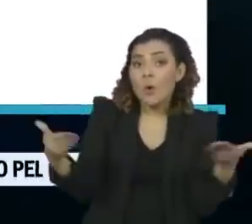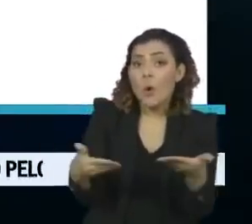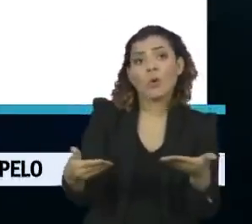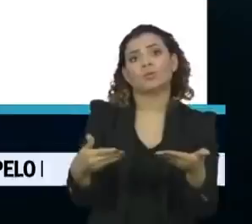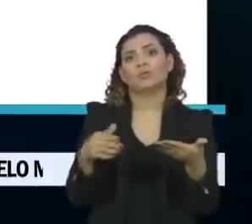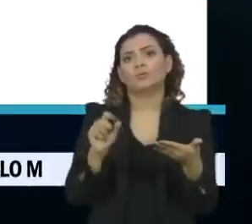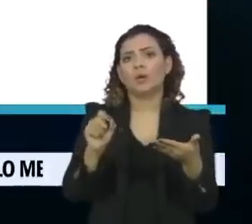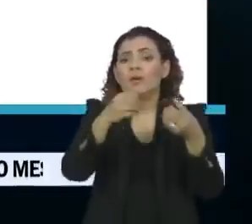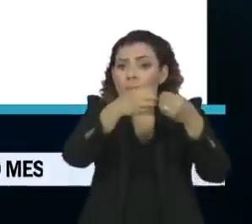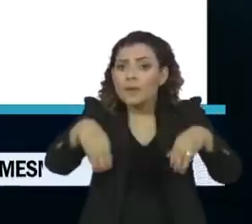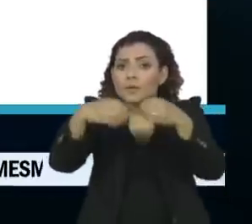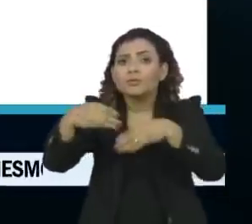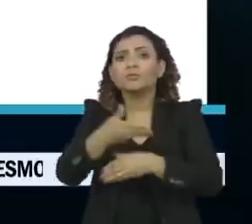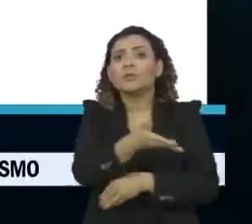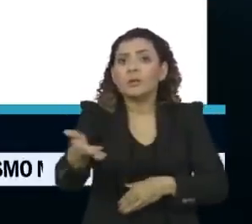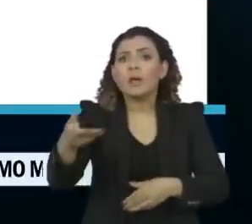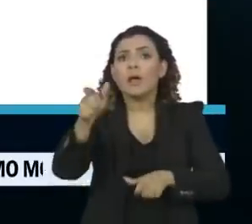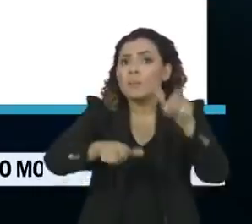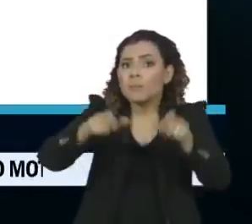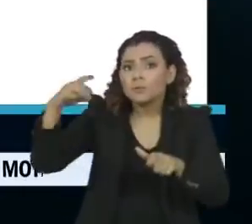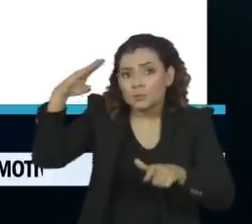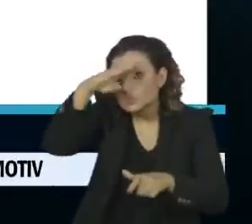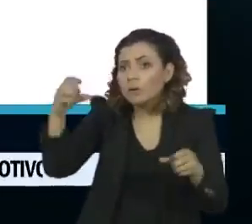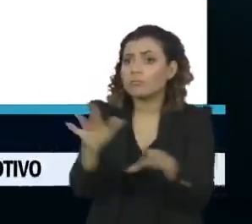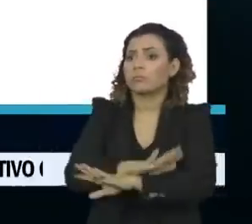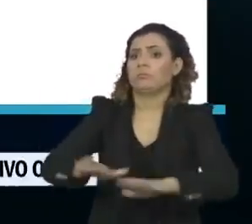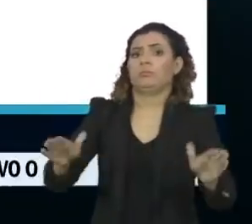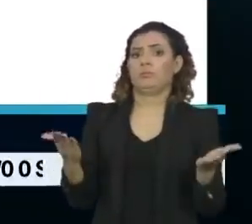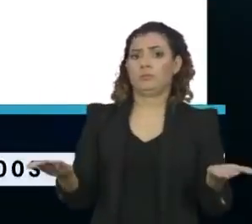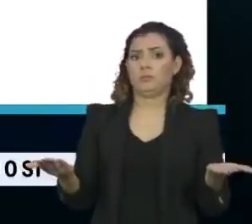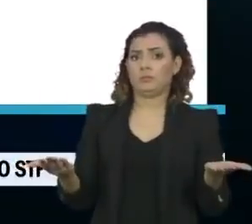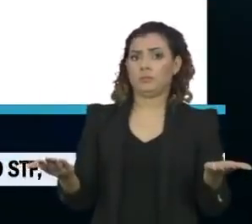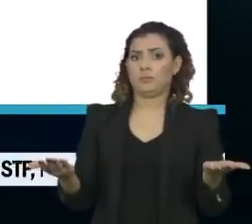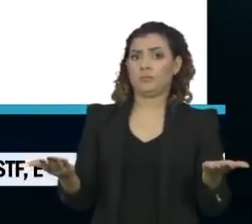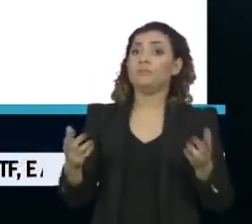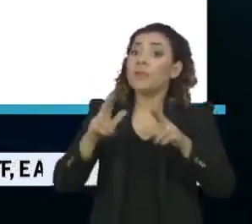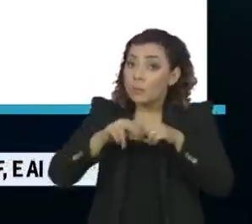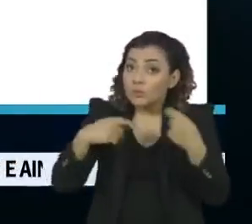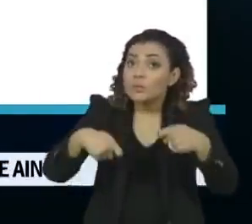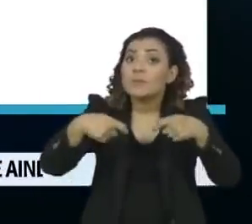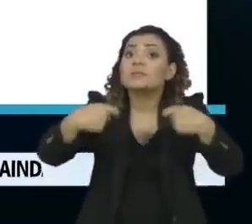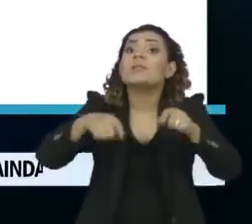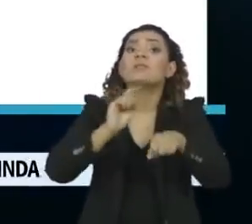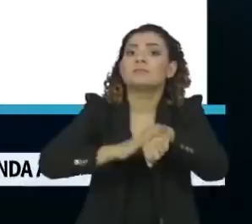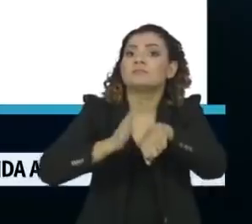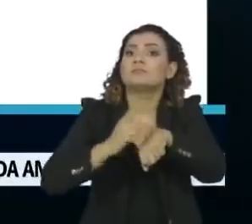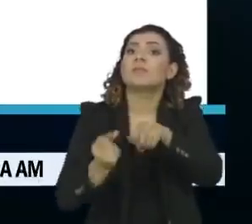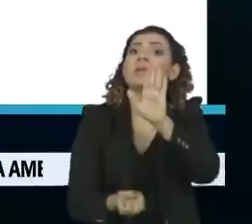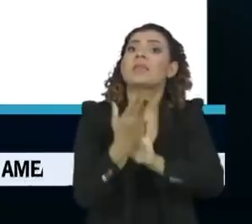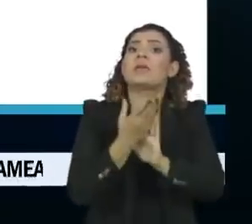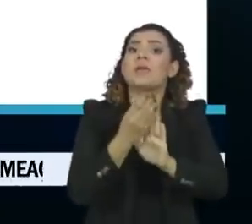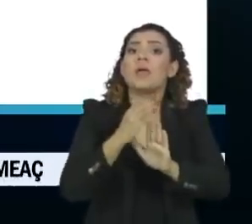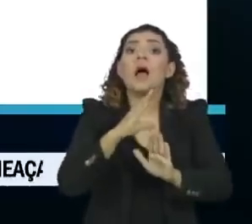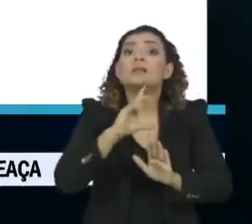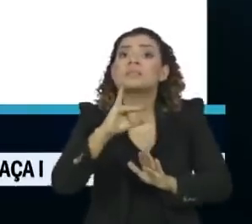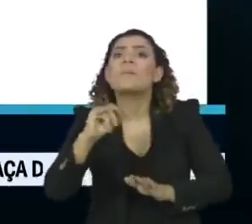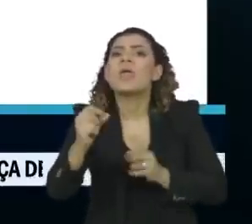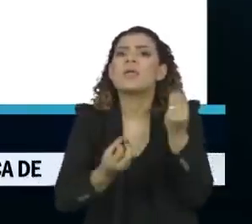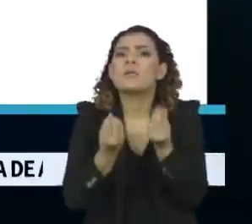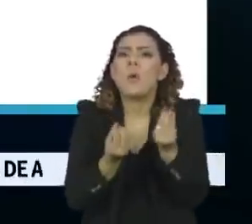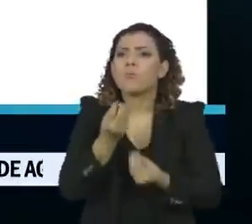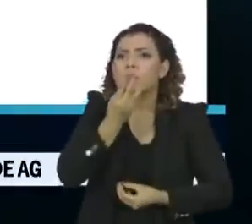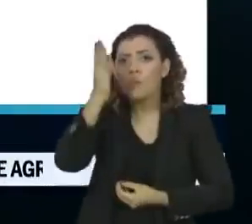é para investigar comissões do presidente Jair Bolsonaro. Ponto final. O que tem que fazer para ser uma CPI que realmente seja útil para o Brasil?